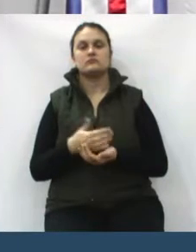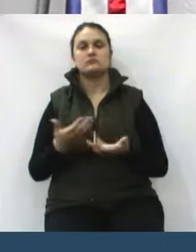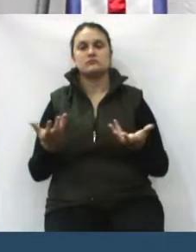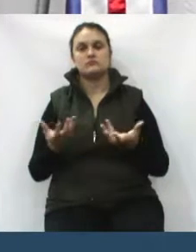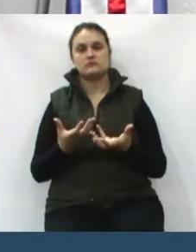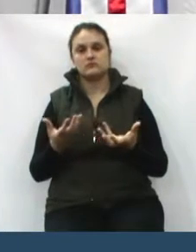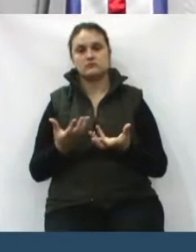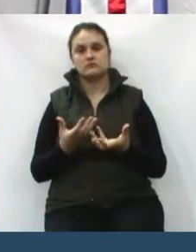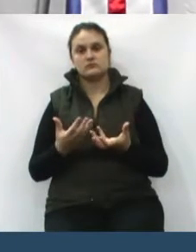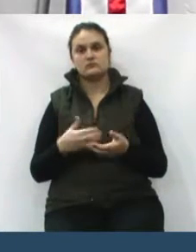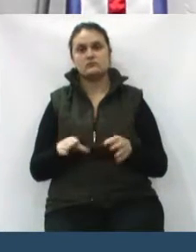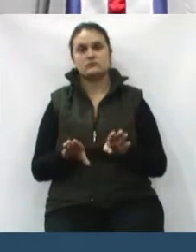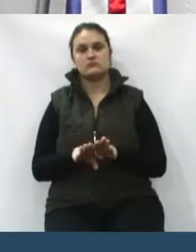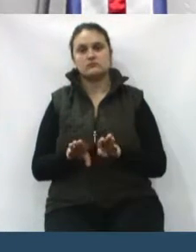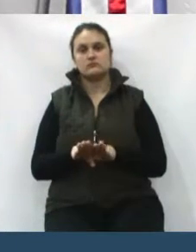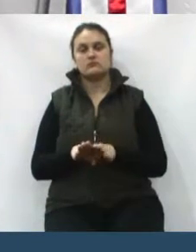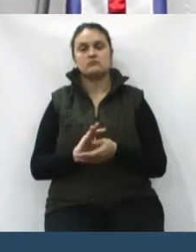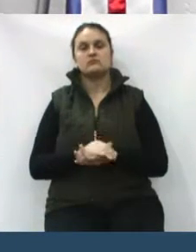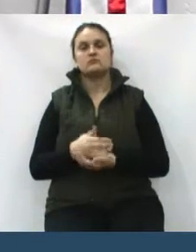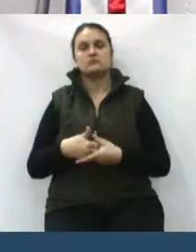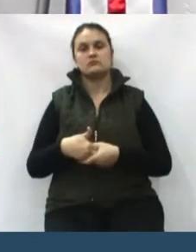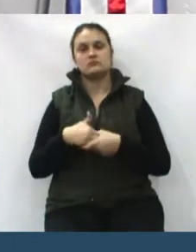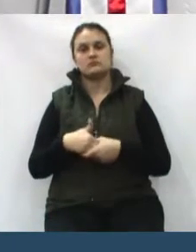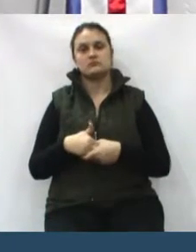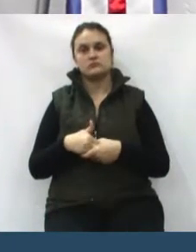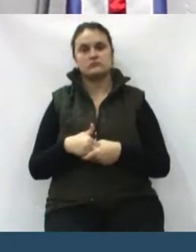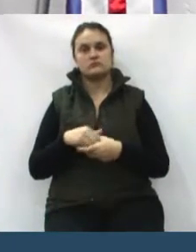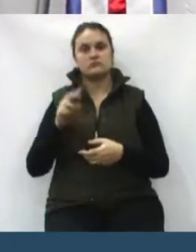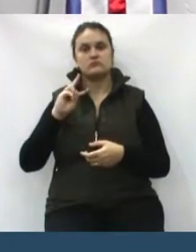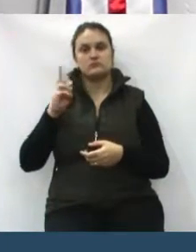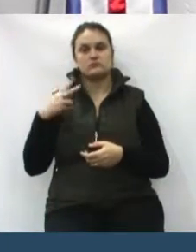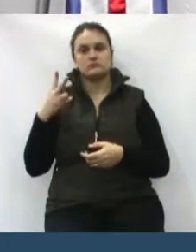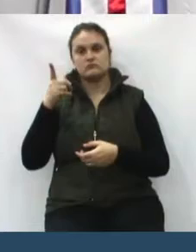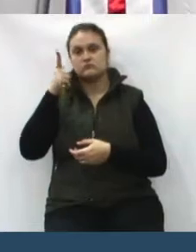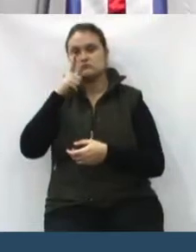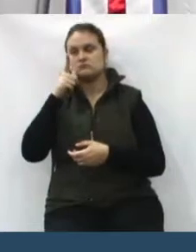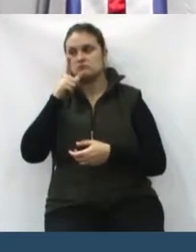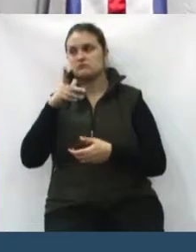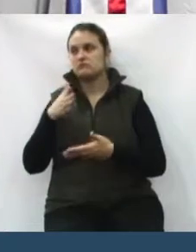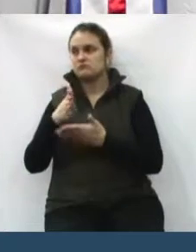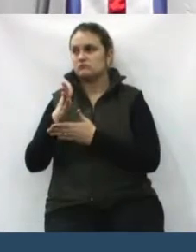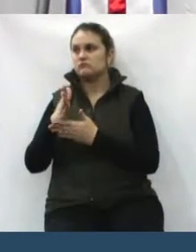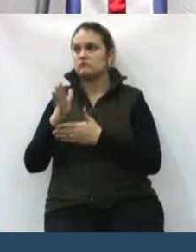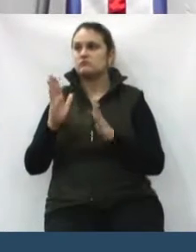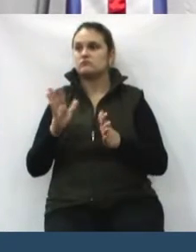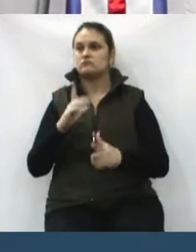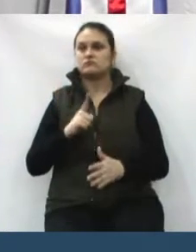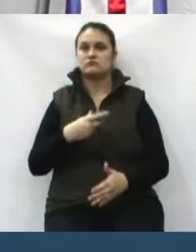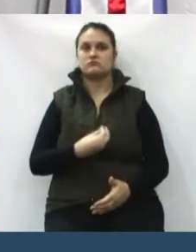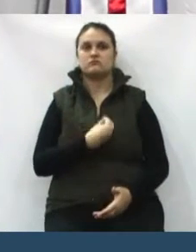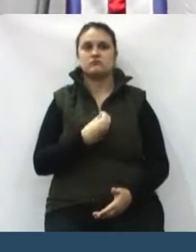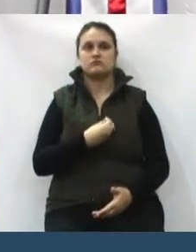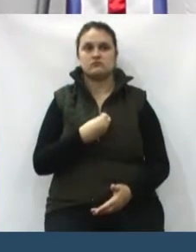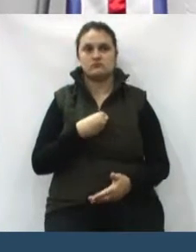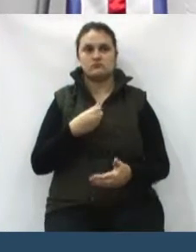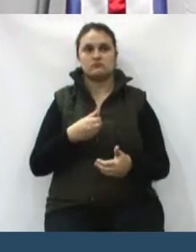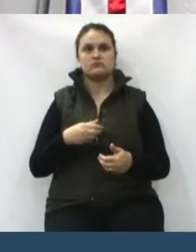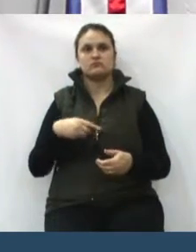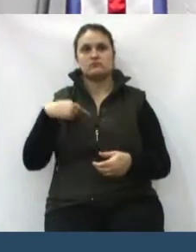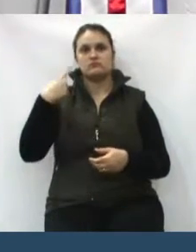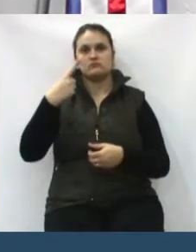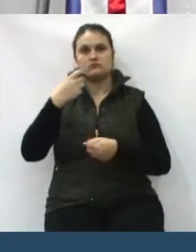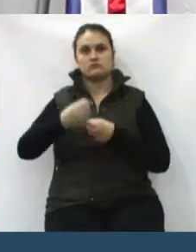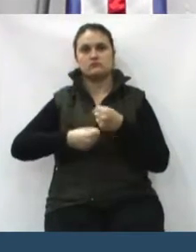Quero também aqui parabenizar vereadores eleitos que estão se fazendo presentes, que vão compor a